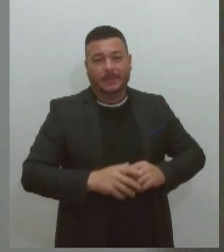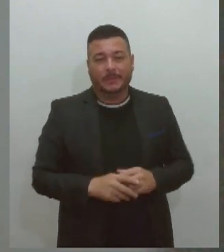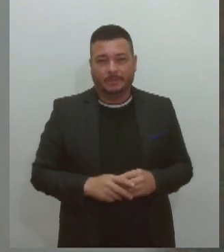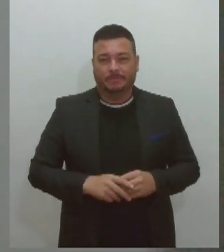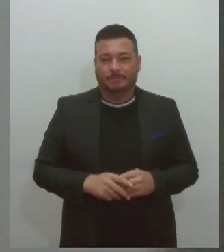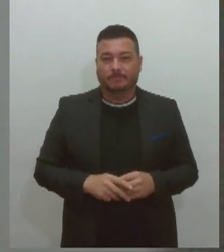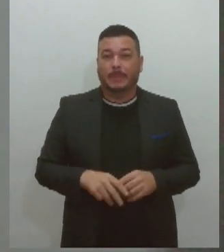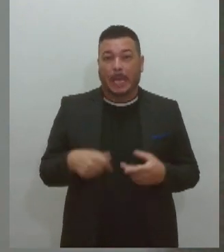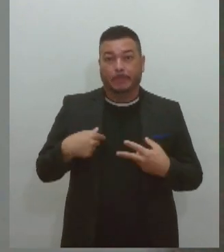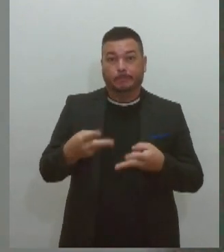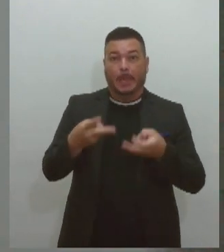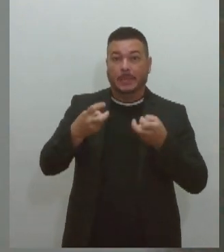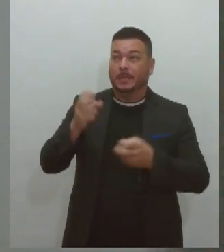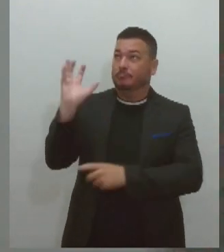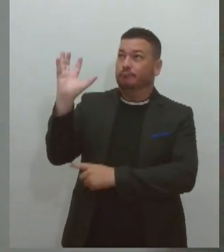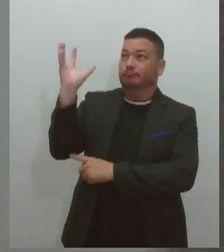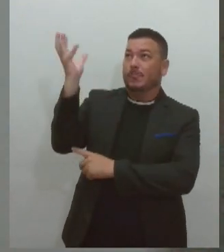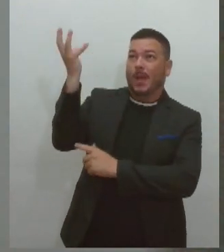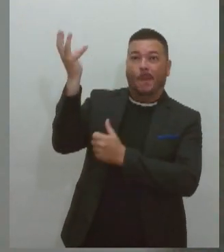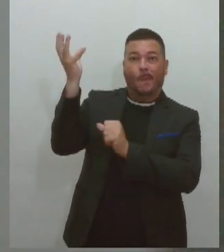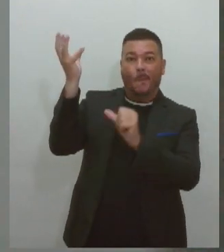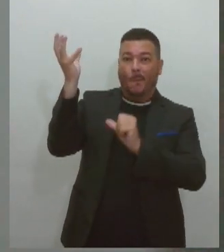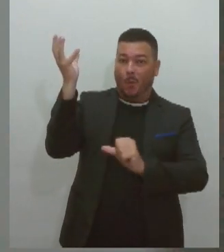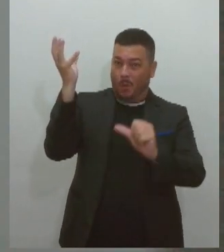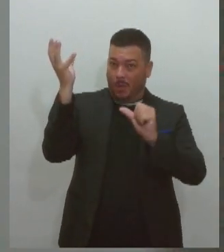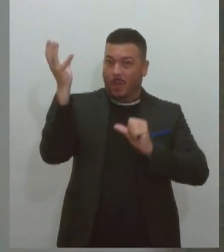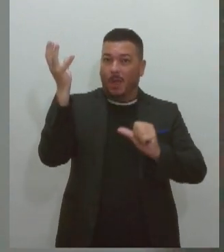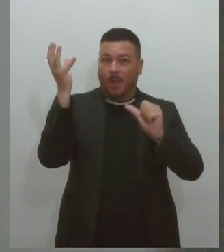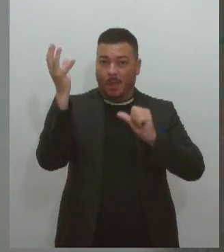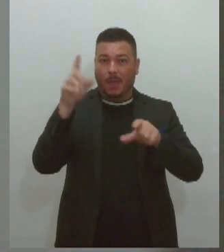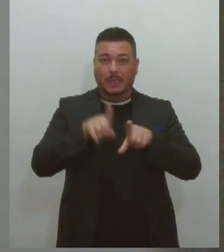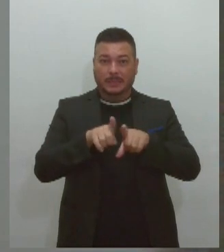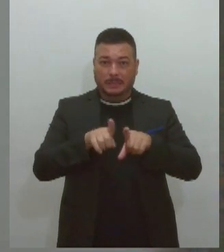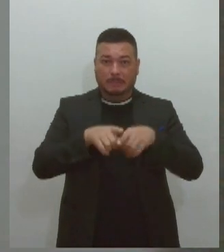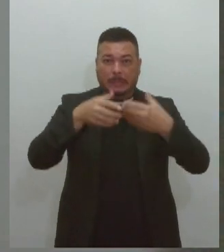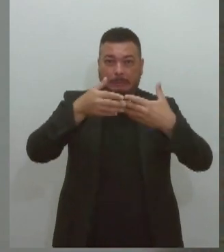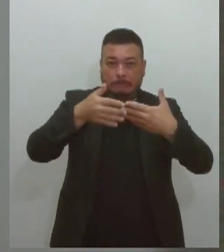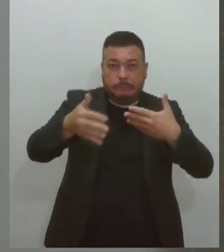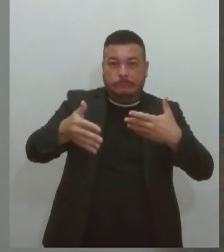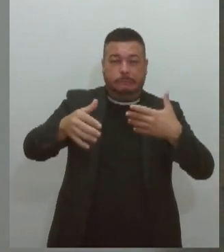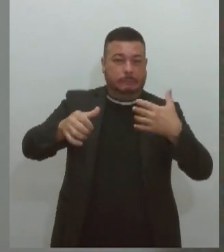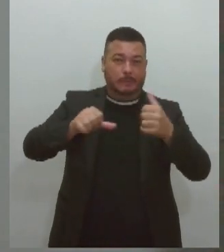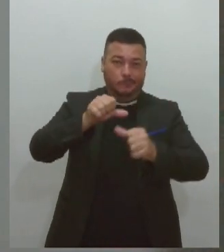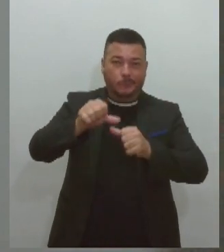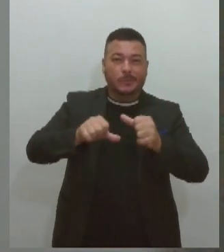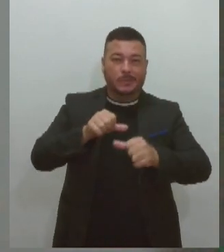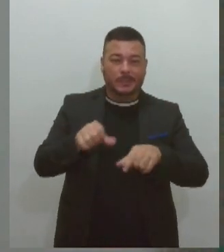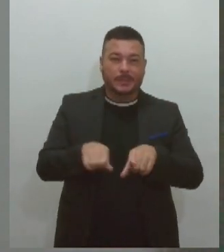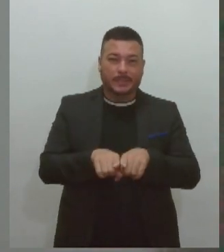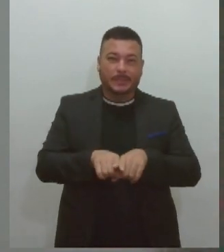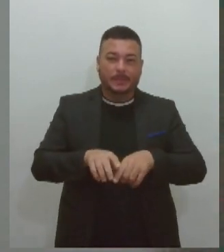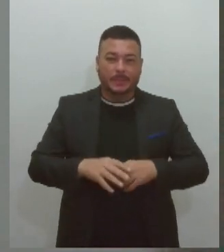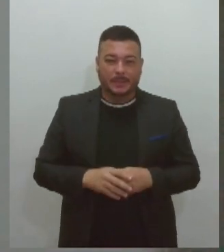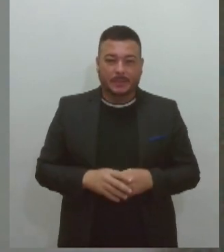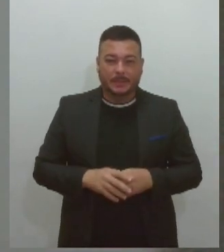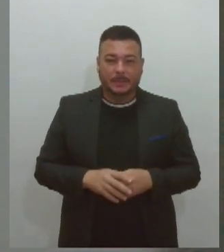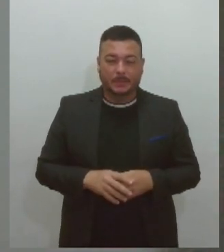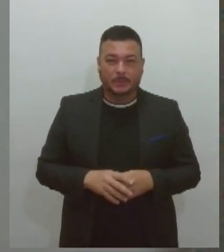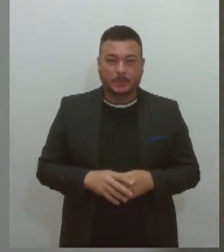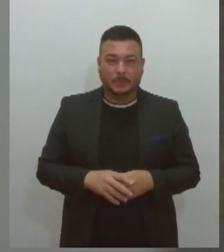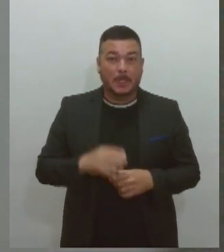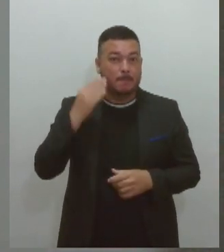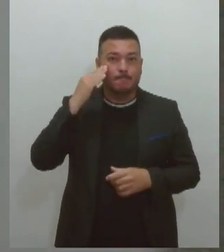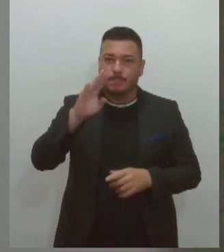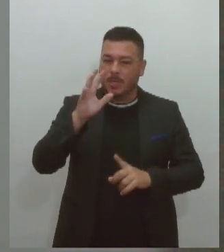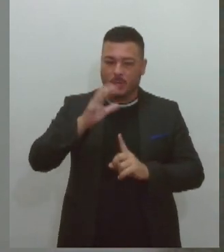cada dia mais avançando sobre os nossos processos, e principalmente nas zonas urbanas, né? Ela tem